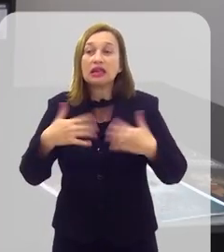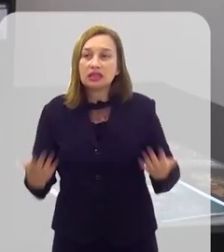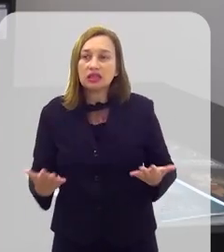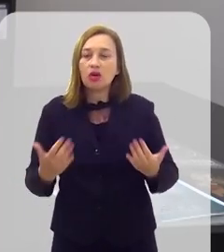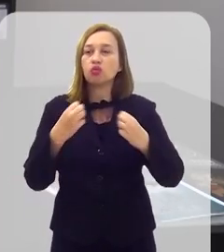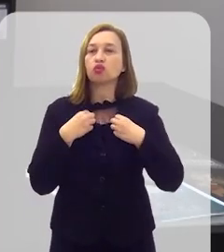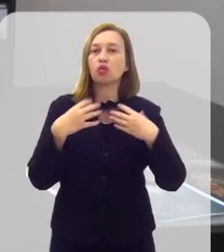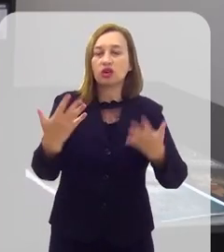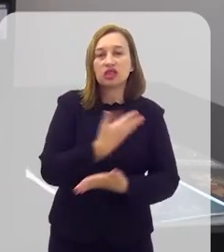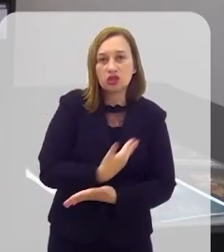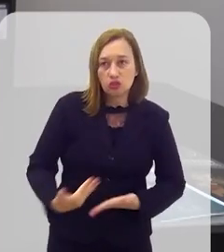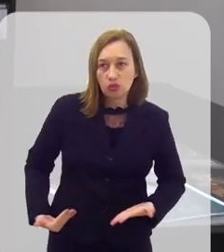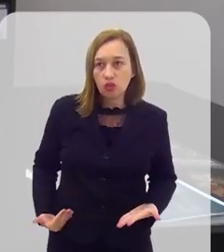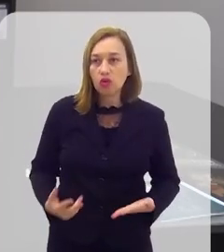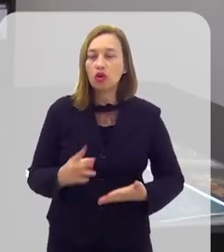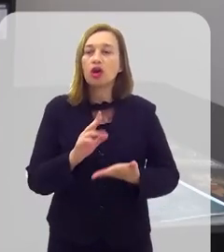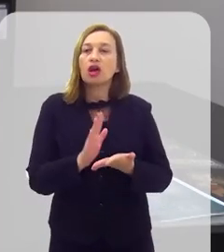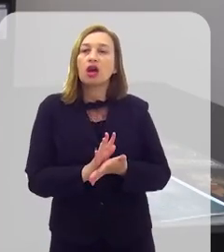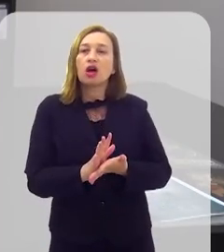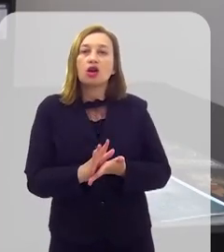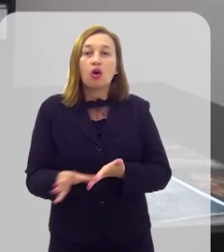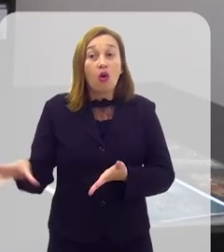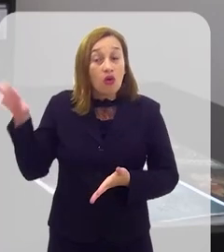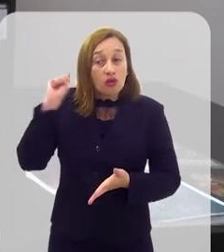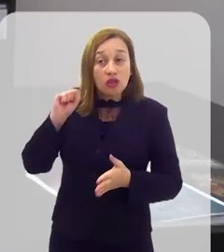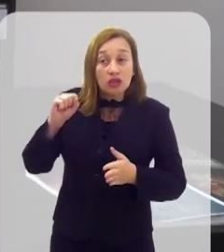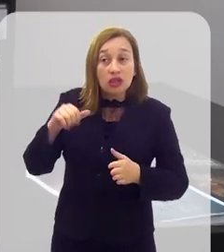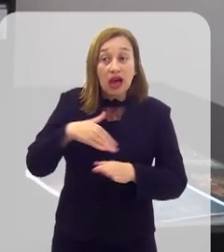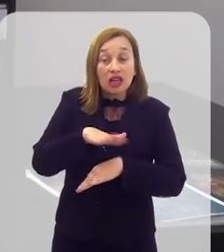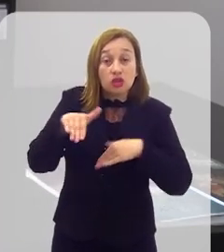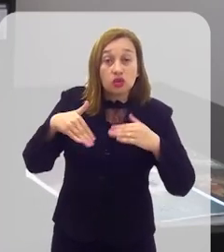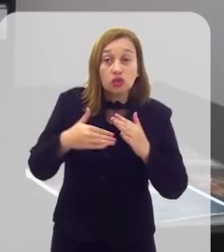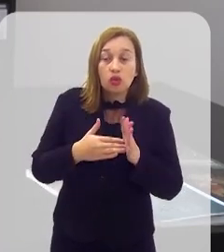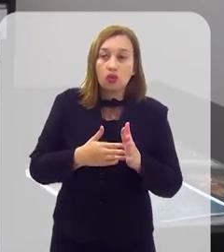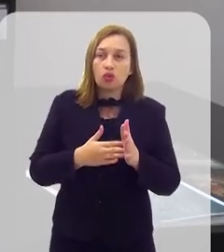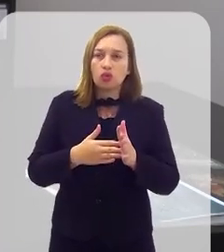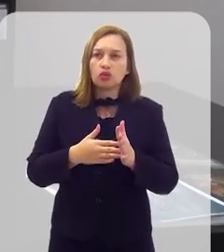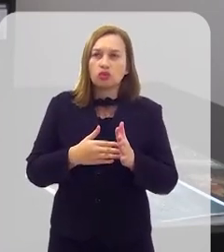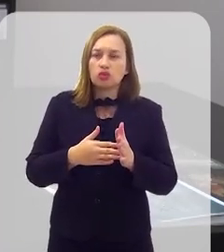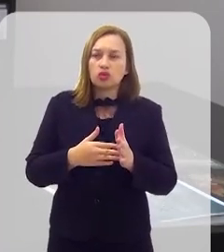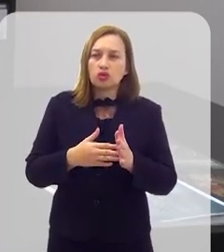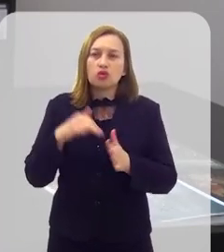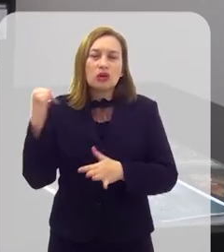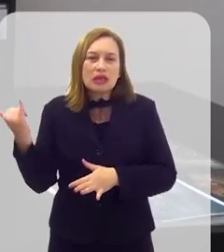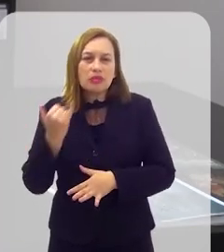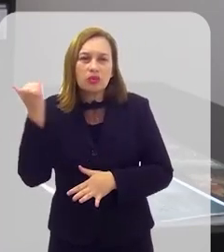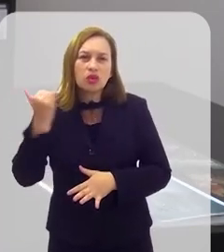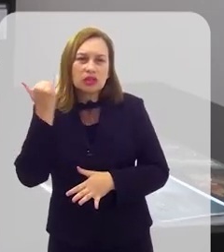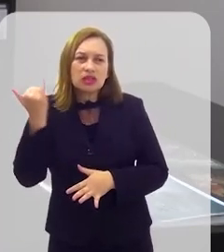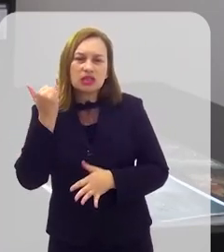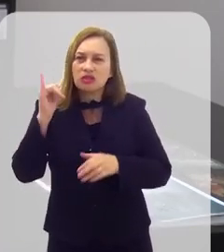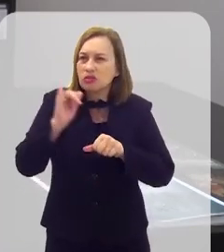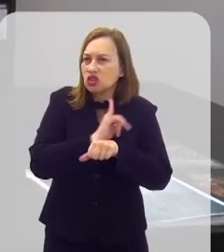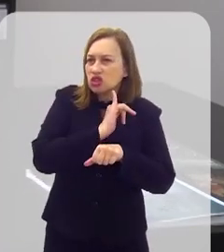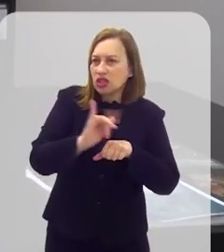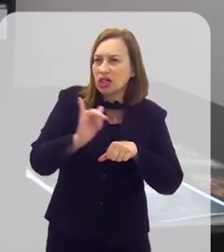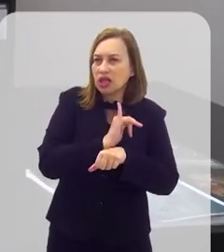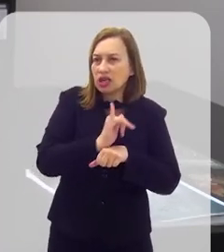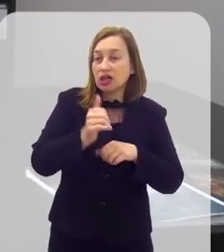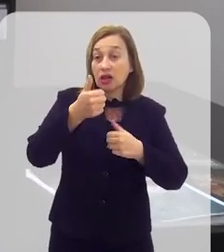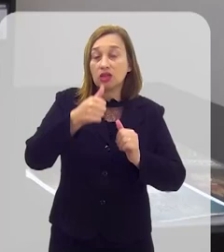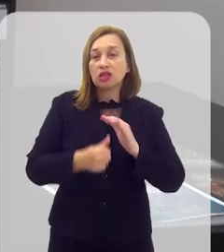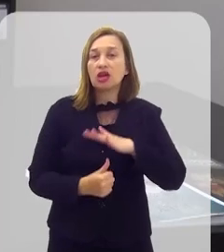do Estado. Então, através de audiências públicas, ouvindo atores que protagonizam, que são importantíssimos nessa